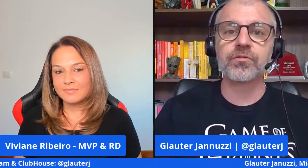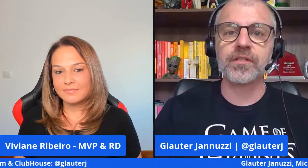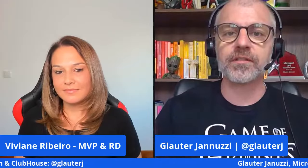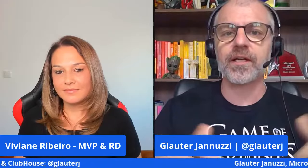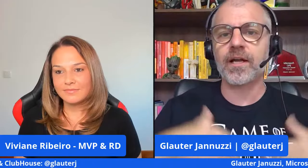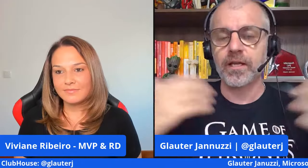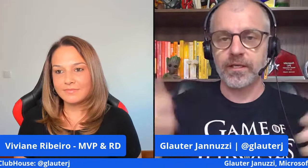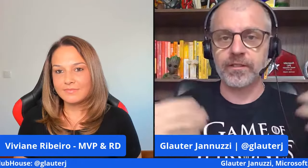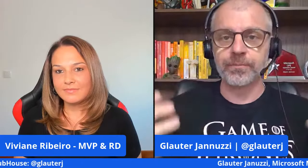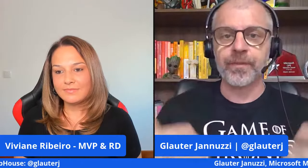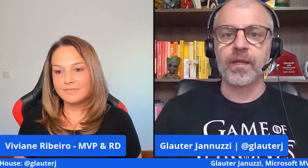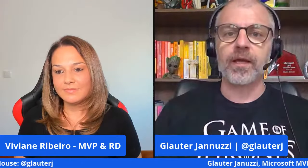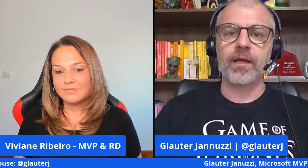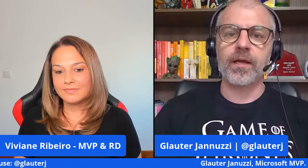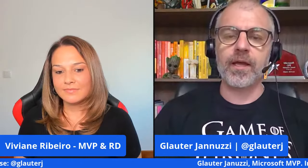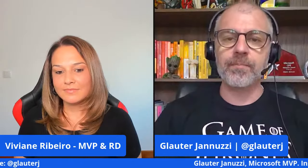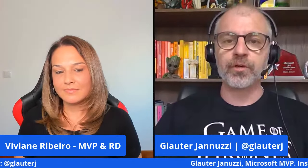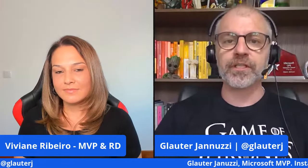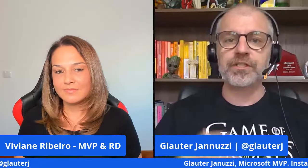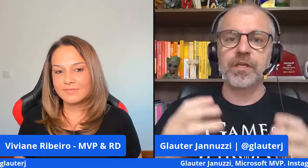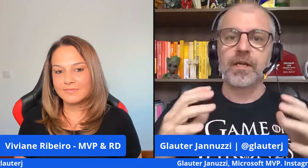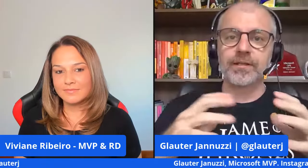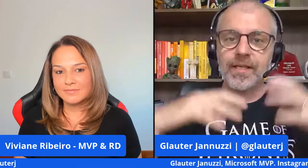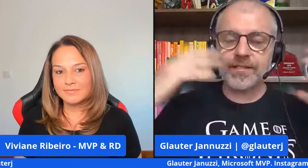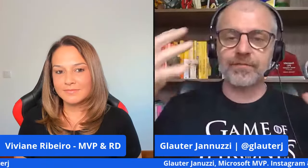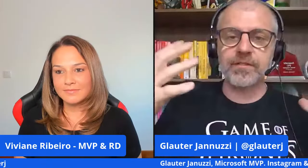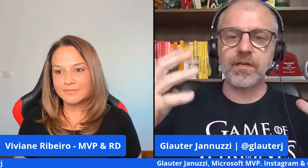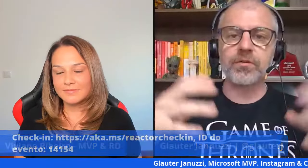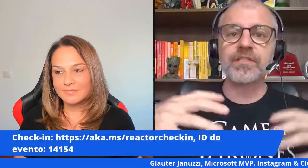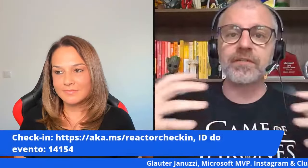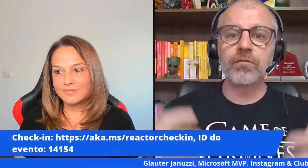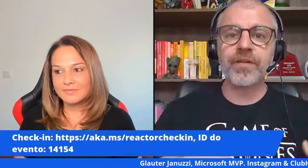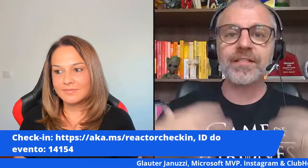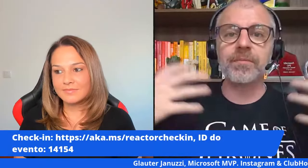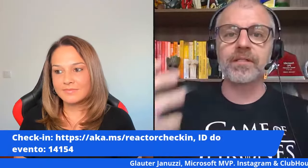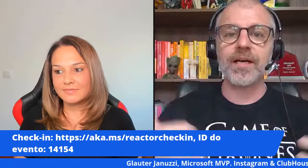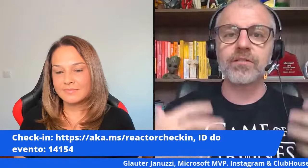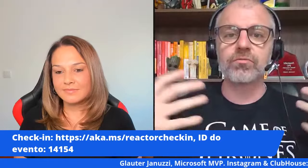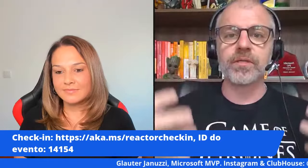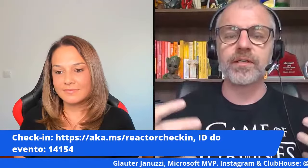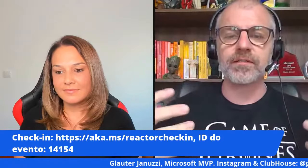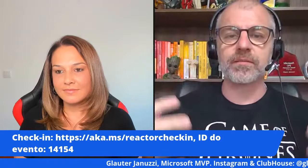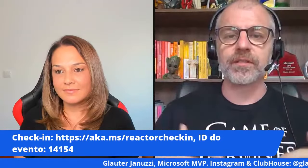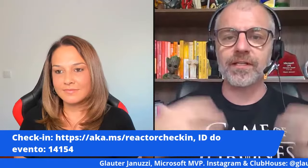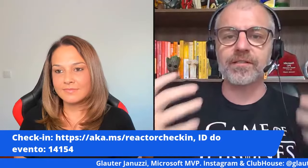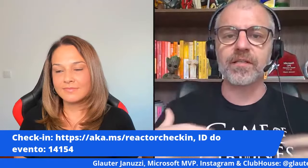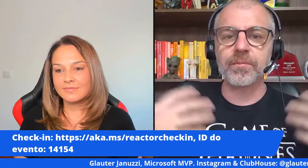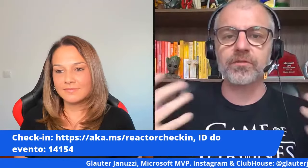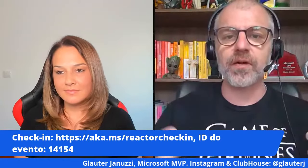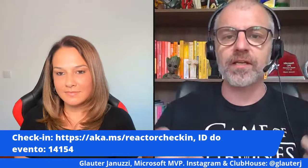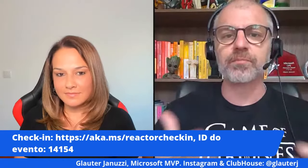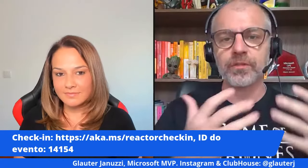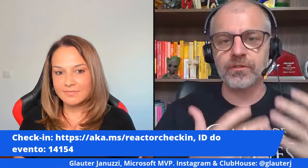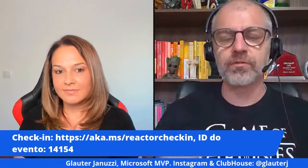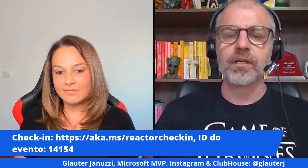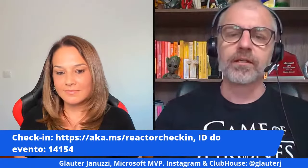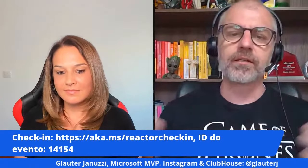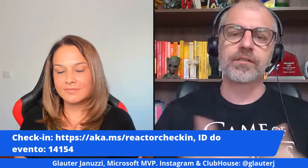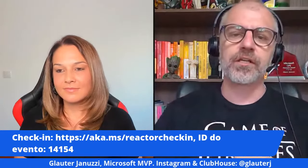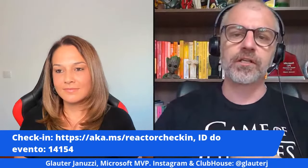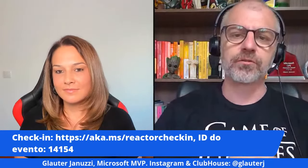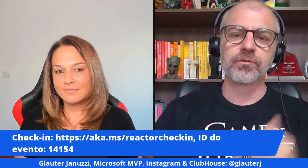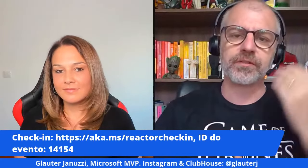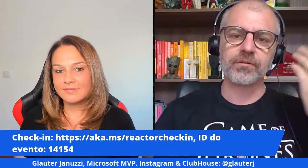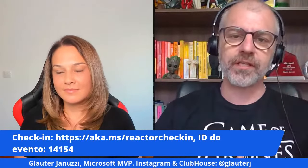onde vai se sustentar então é importante ter essa visão e desenvolver as habilidades humanas as habilidades interpessoais por isso